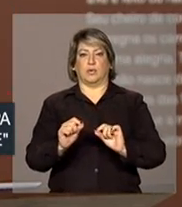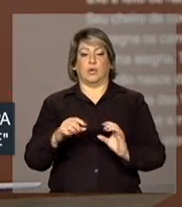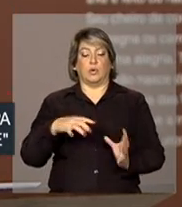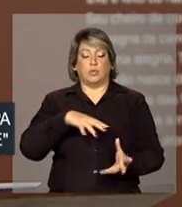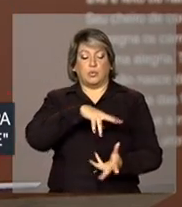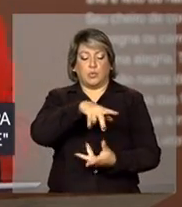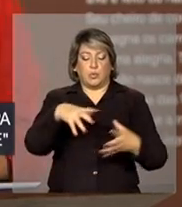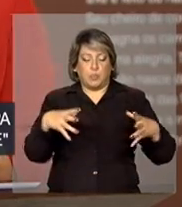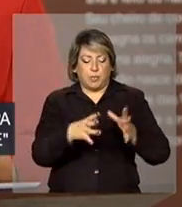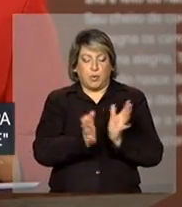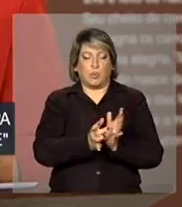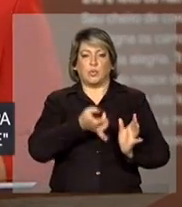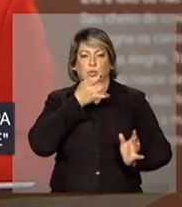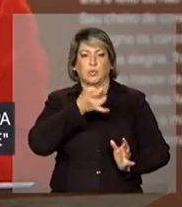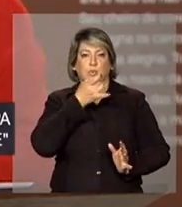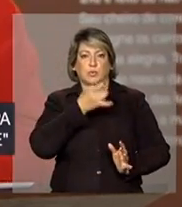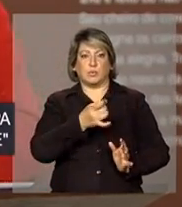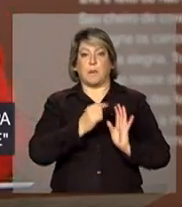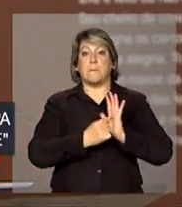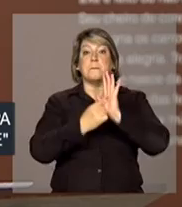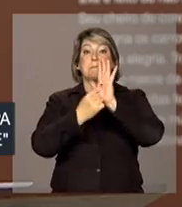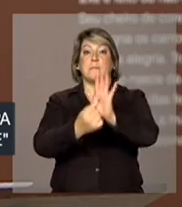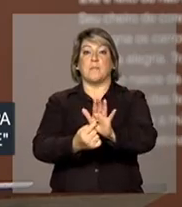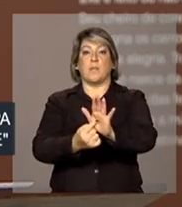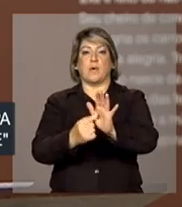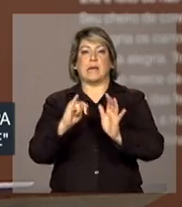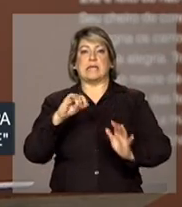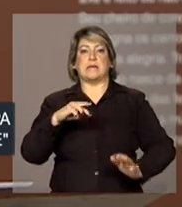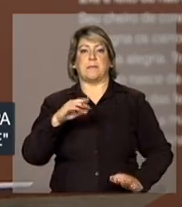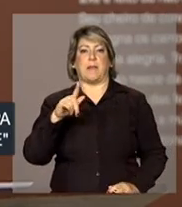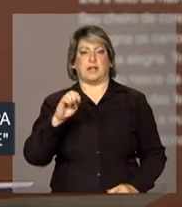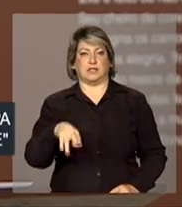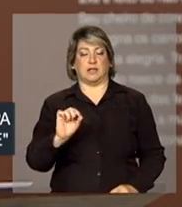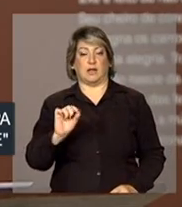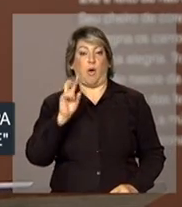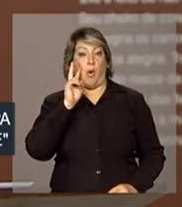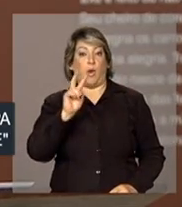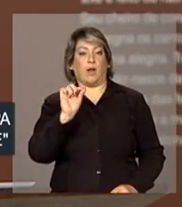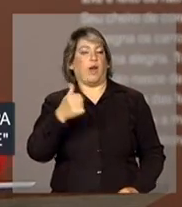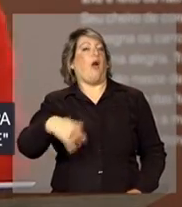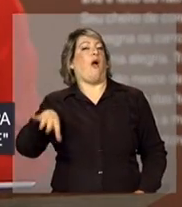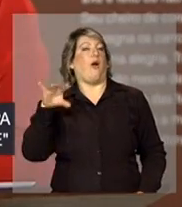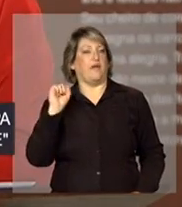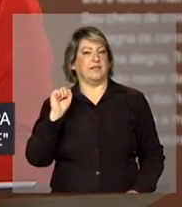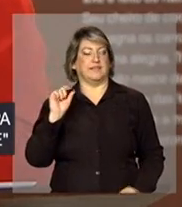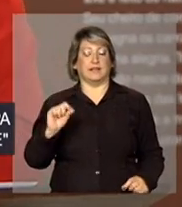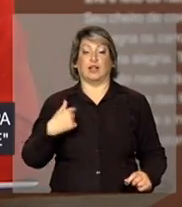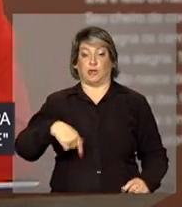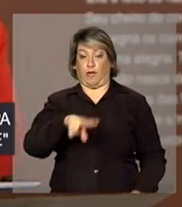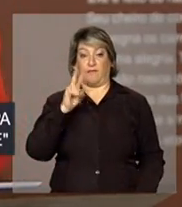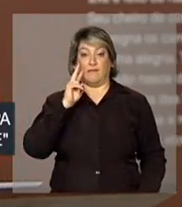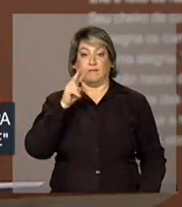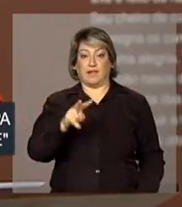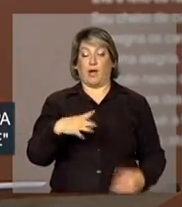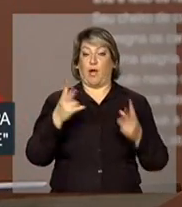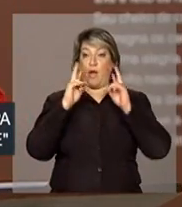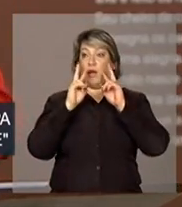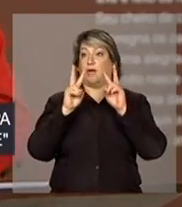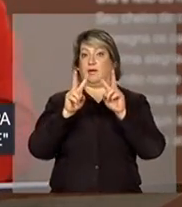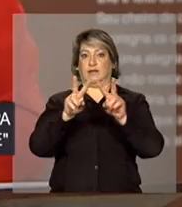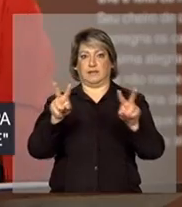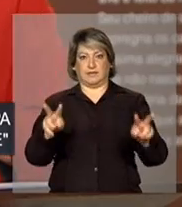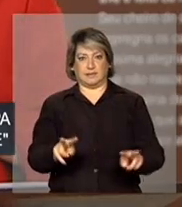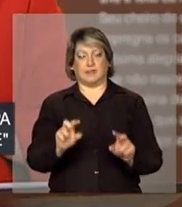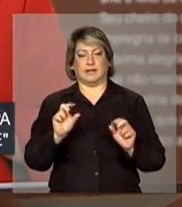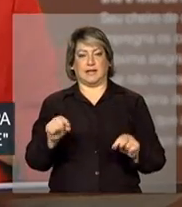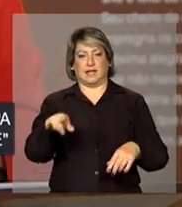para o mundo das imagens. É o olhar que houve. Mas vocês vão ver, olhando a